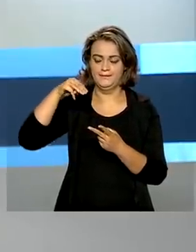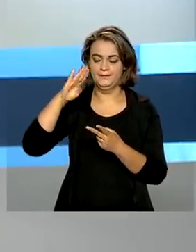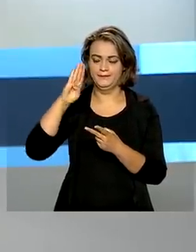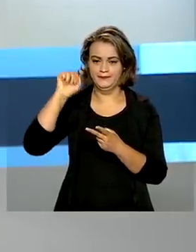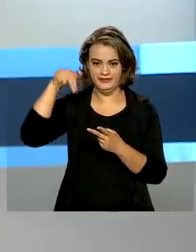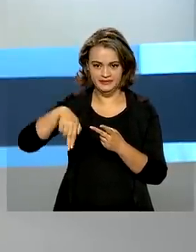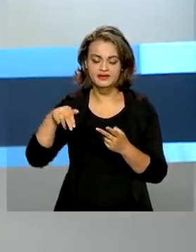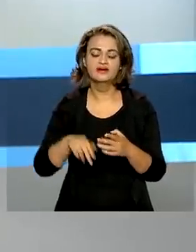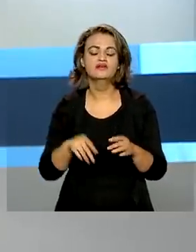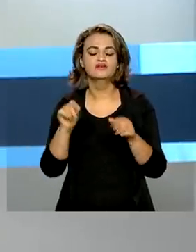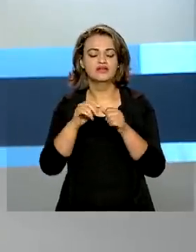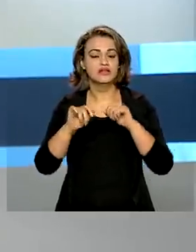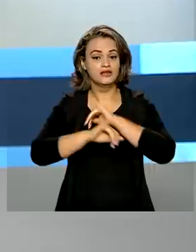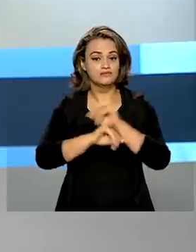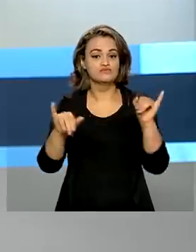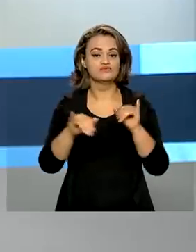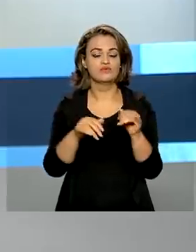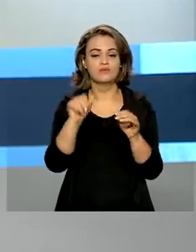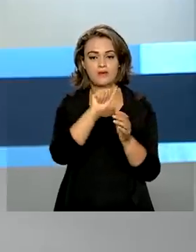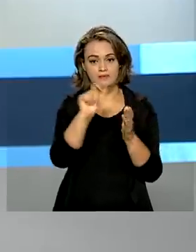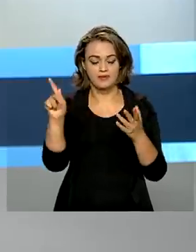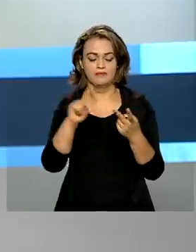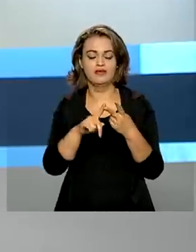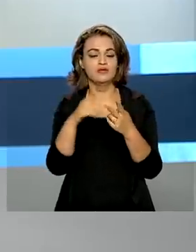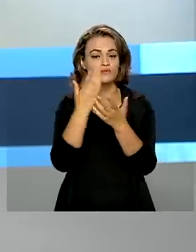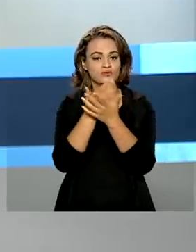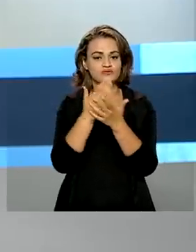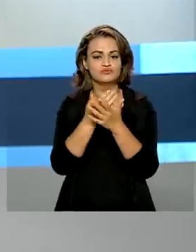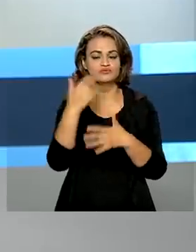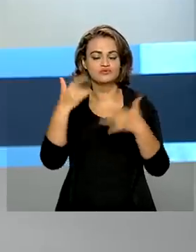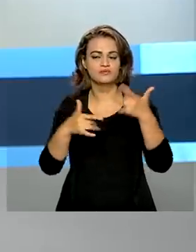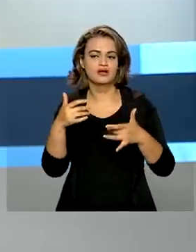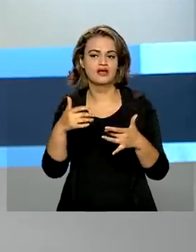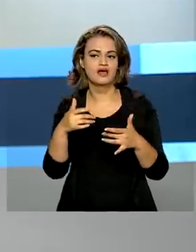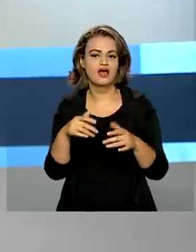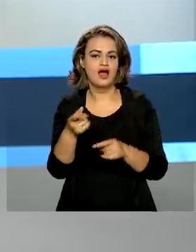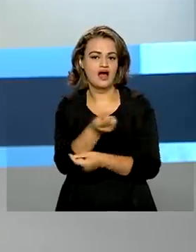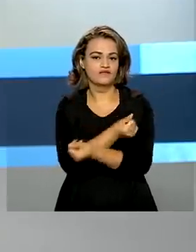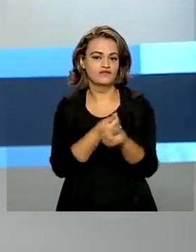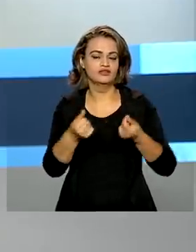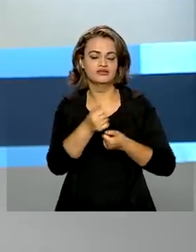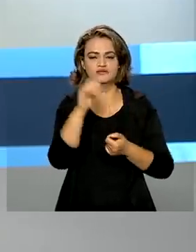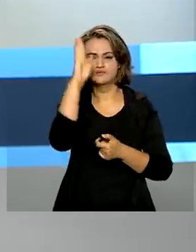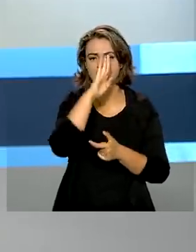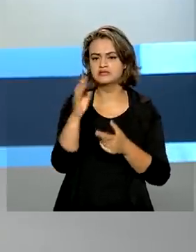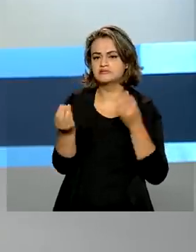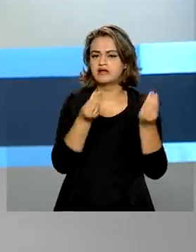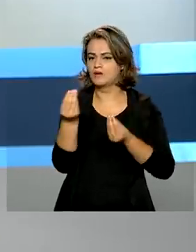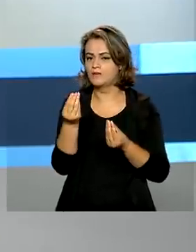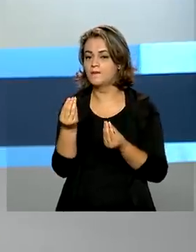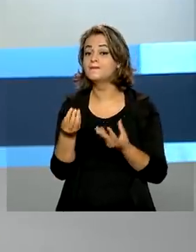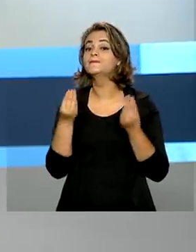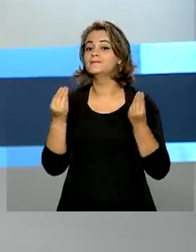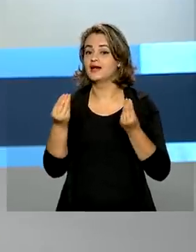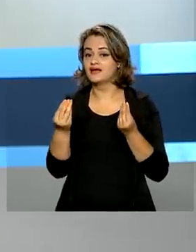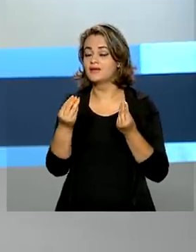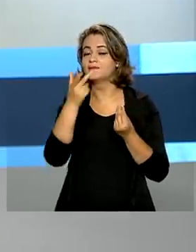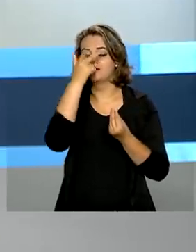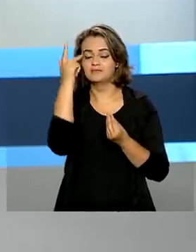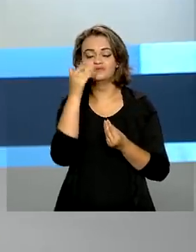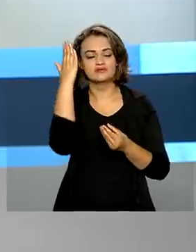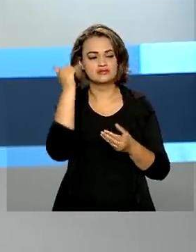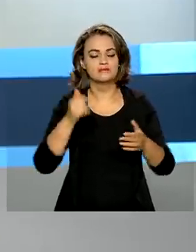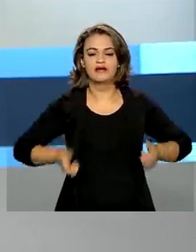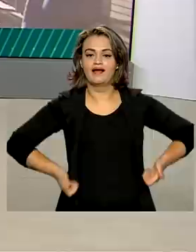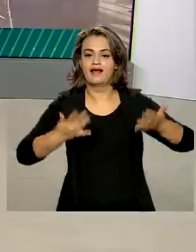um estudo e um aplicativo sobre o Índice de Saúde Financeira do Brasileiro. A meta é fazer com que as pessoas conheçam os